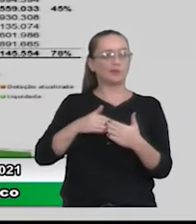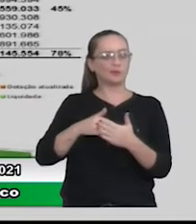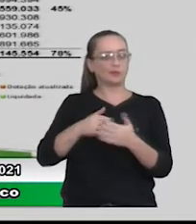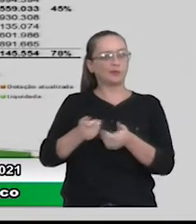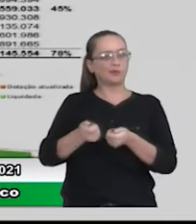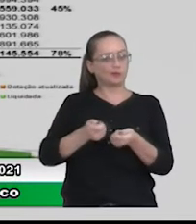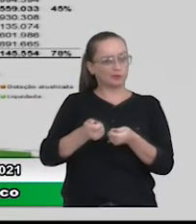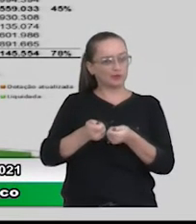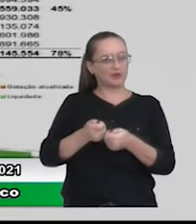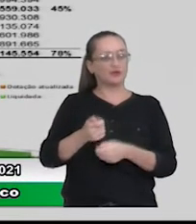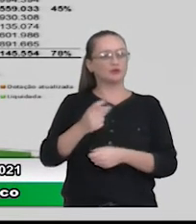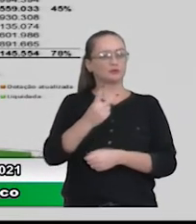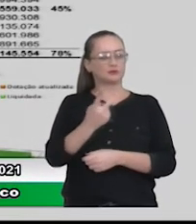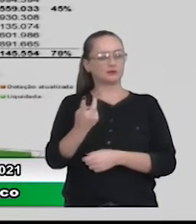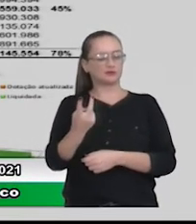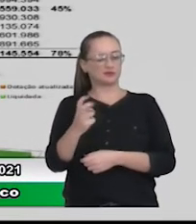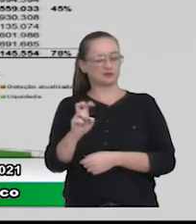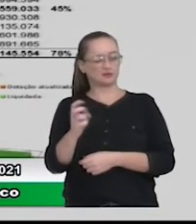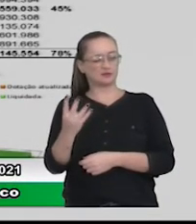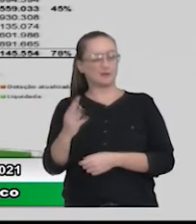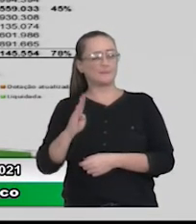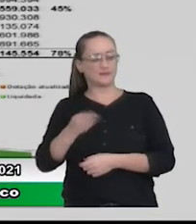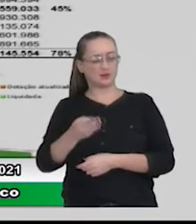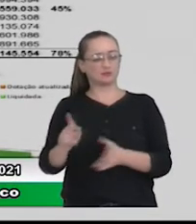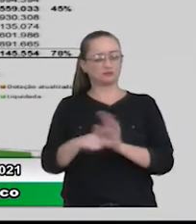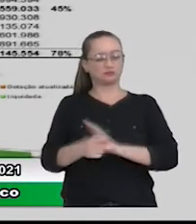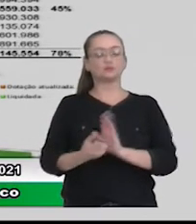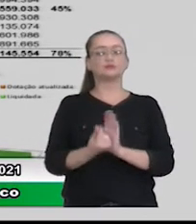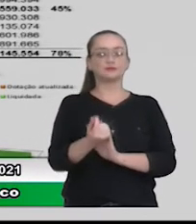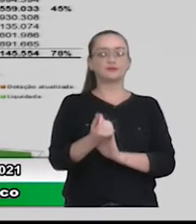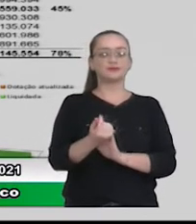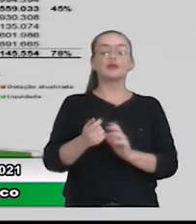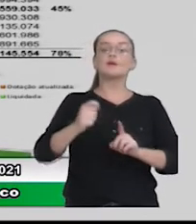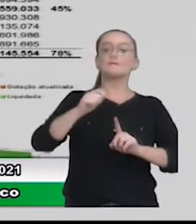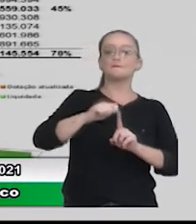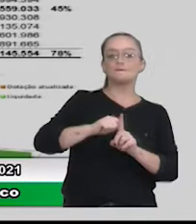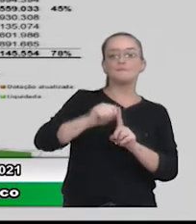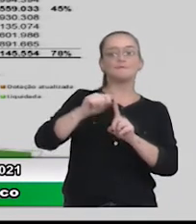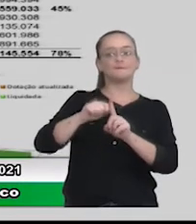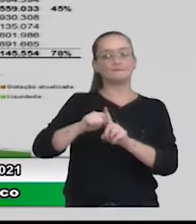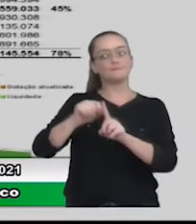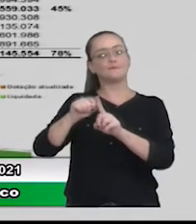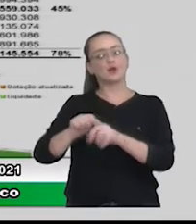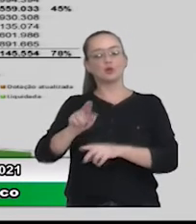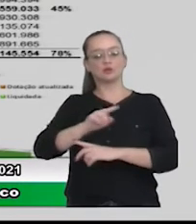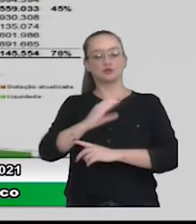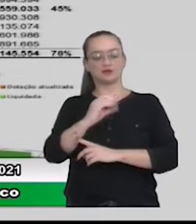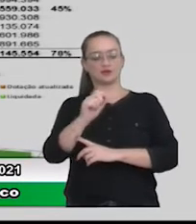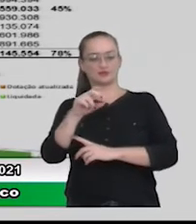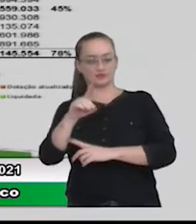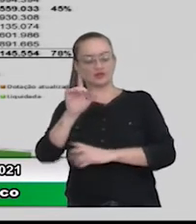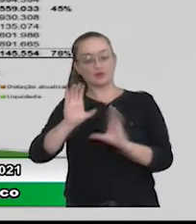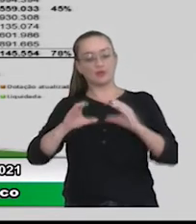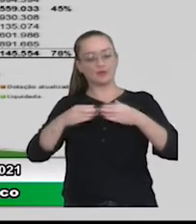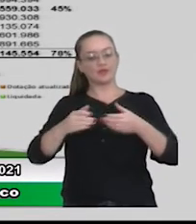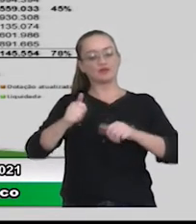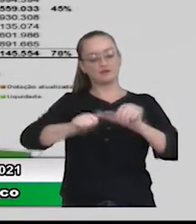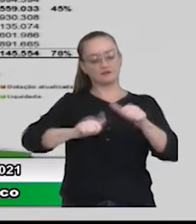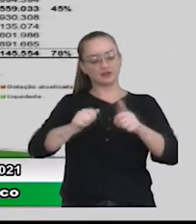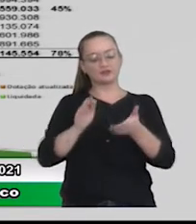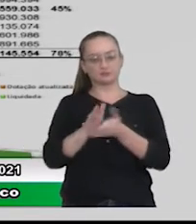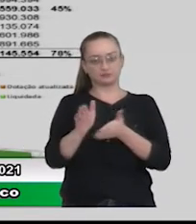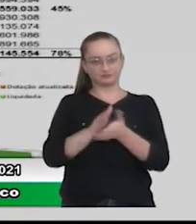254 milhões do orçamento e mês a mês, através do CAD, que é o Comitê de Avaliação da Despesa,